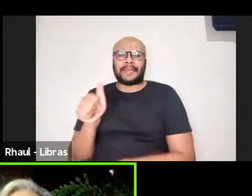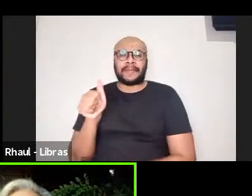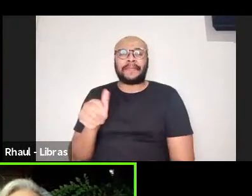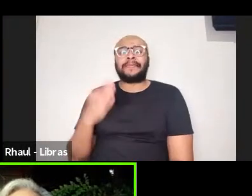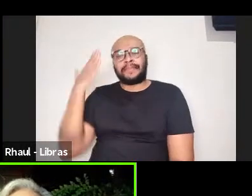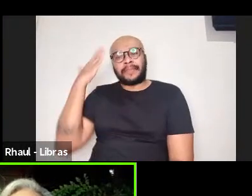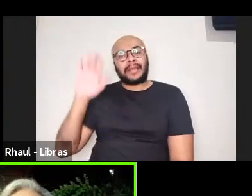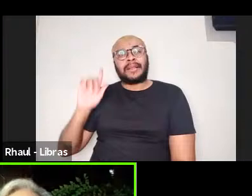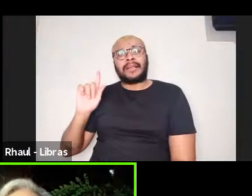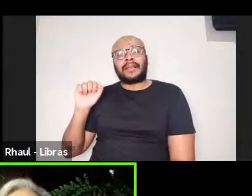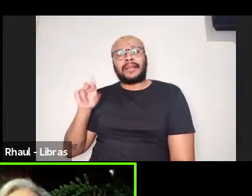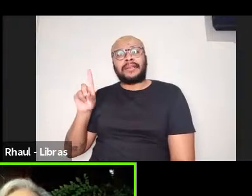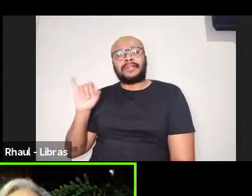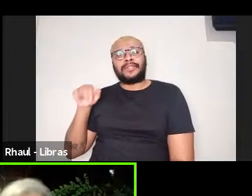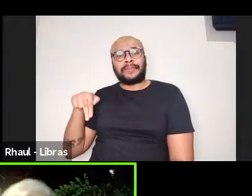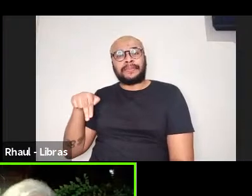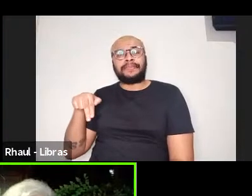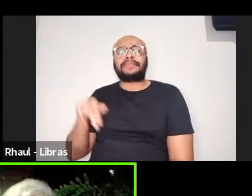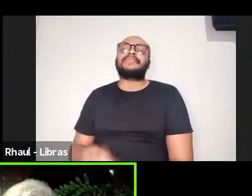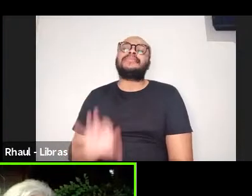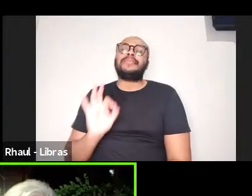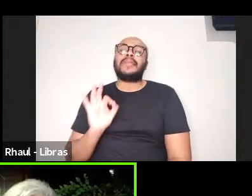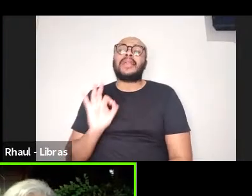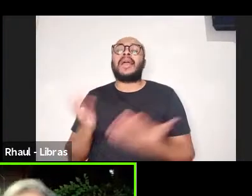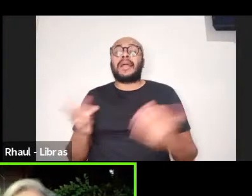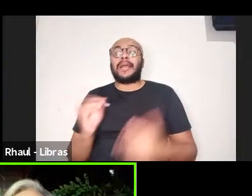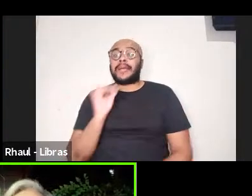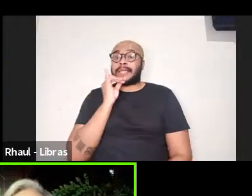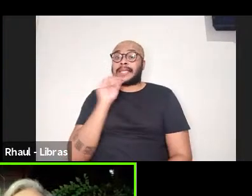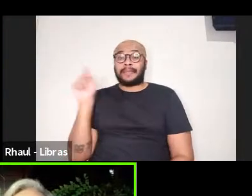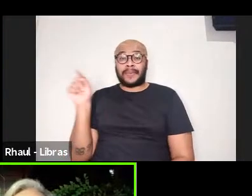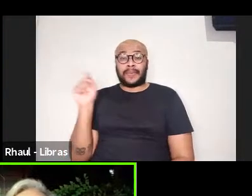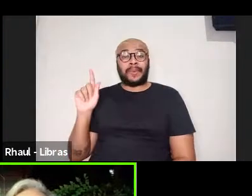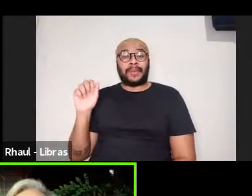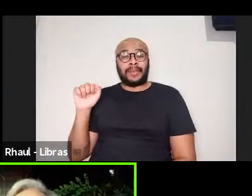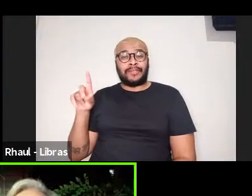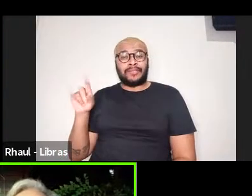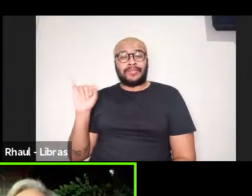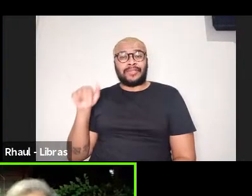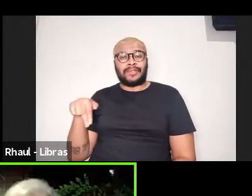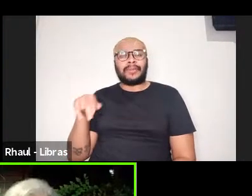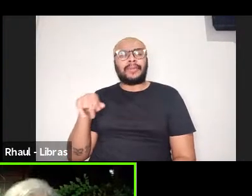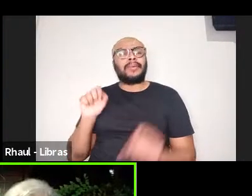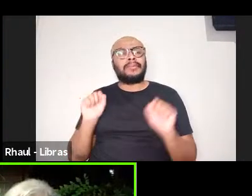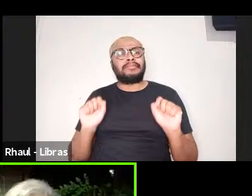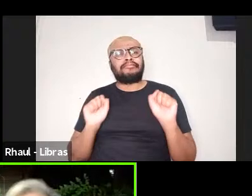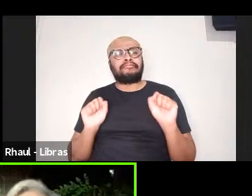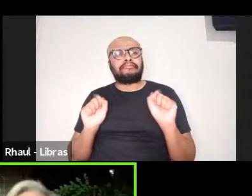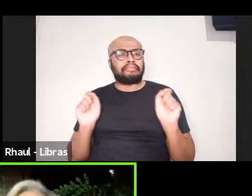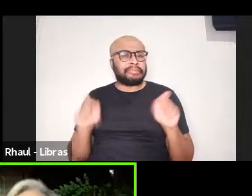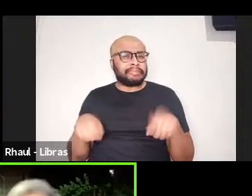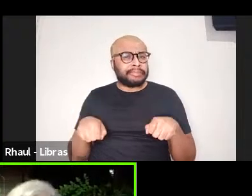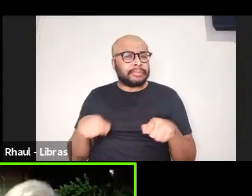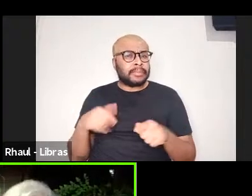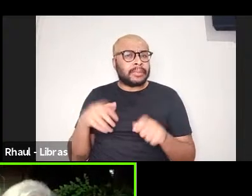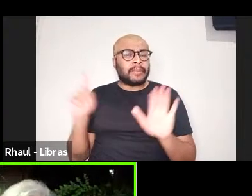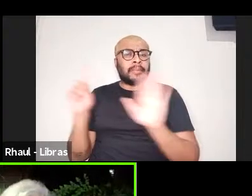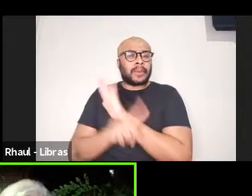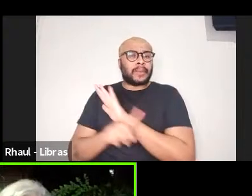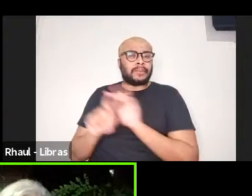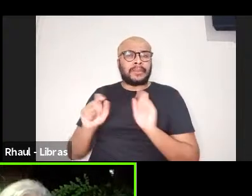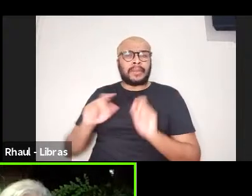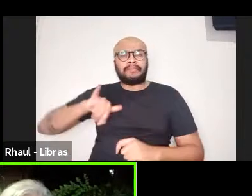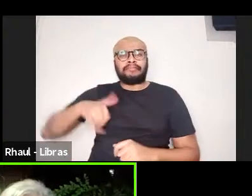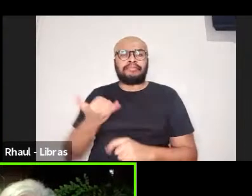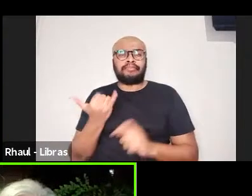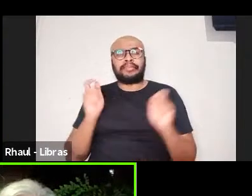obrigada, e eu acho que com este exemplo, né, eu posso já fazer uma pergunta para